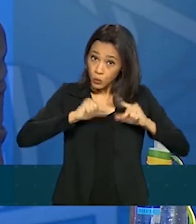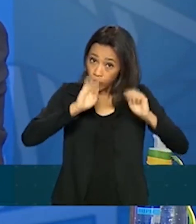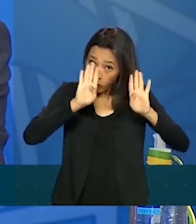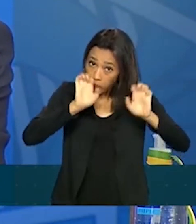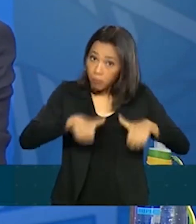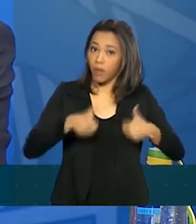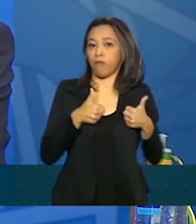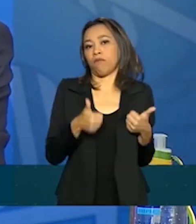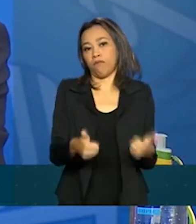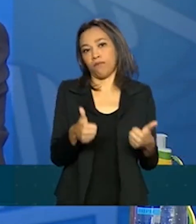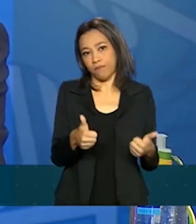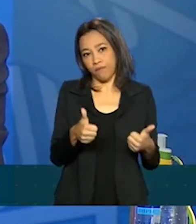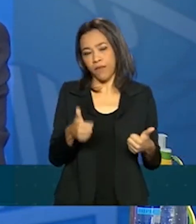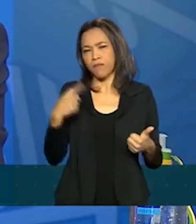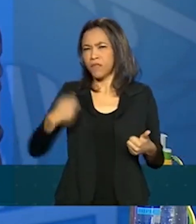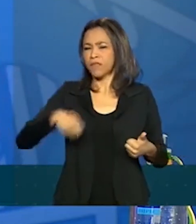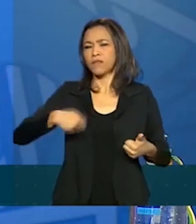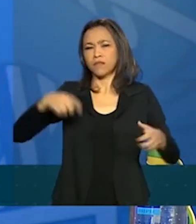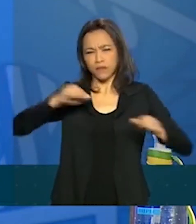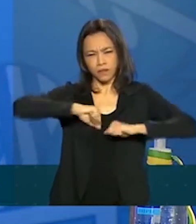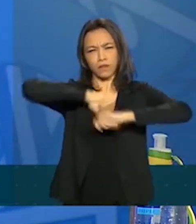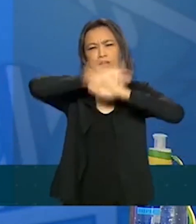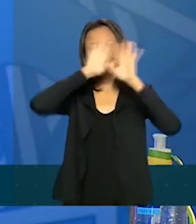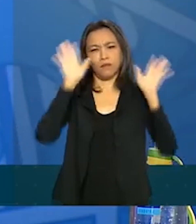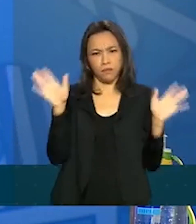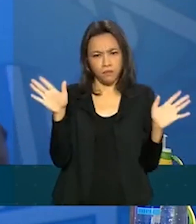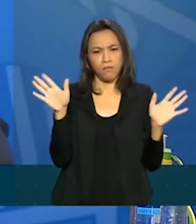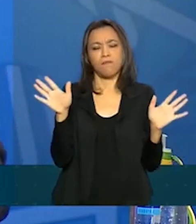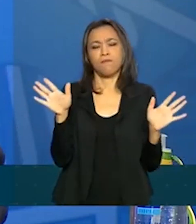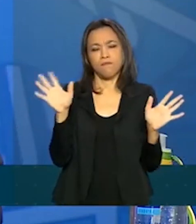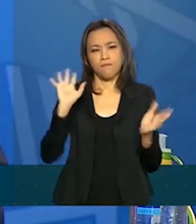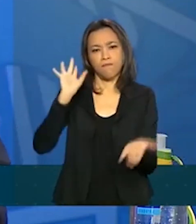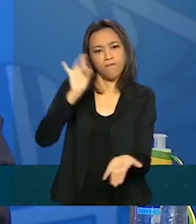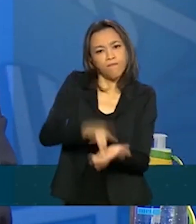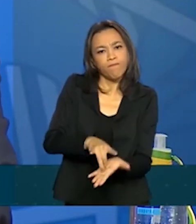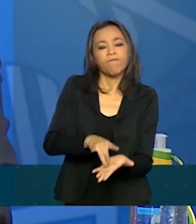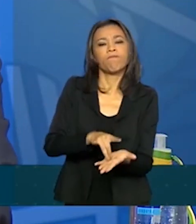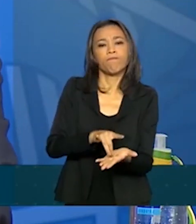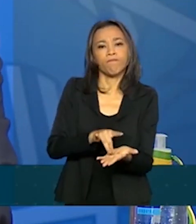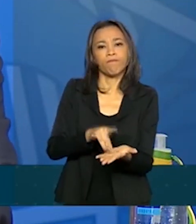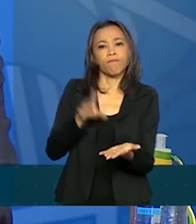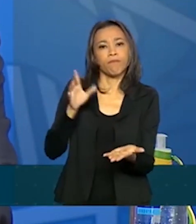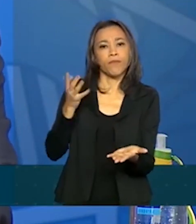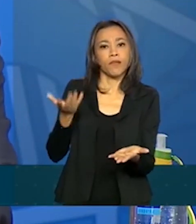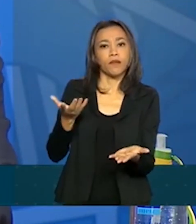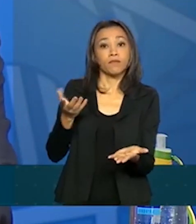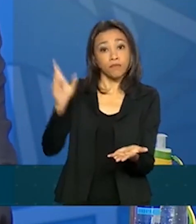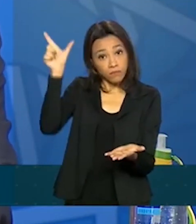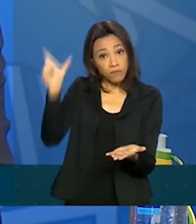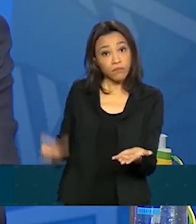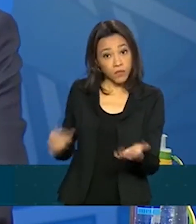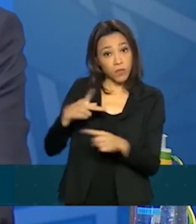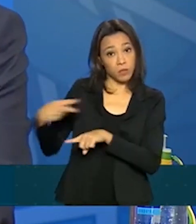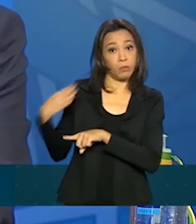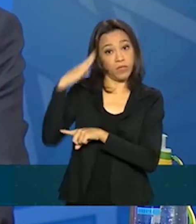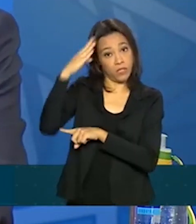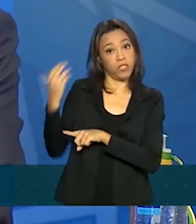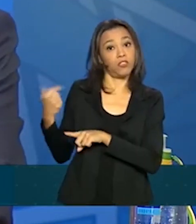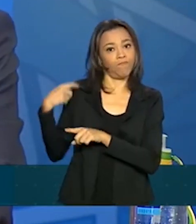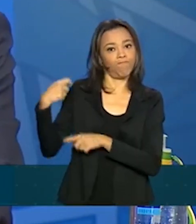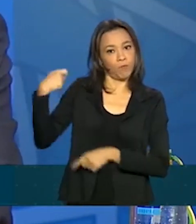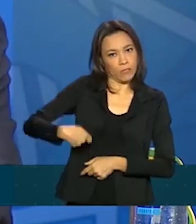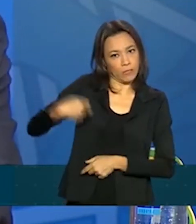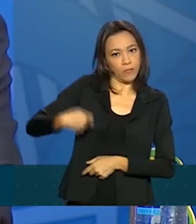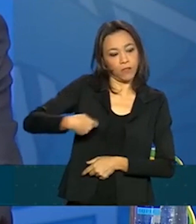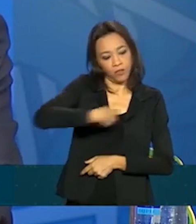tem que ser muito claro, e muito franco e verdadeiro como o presidente Bolsonaro exige